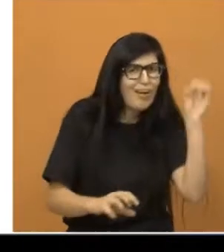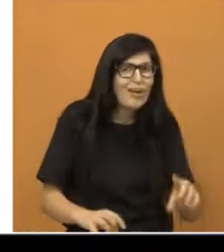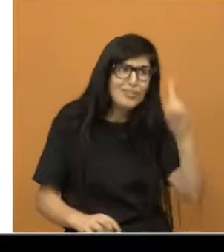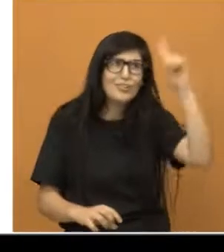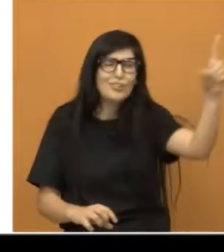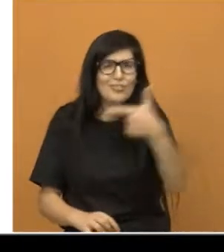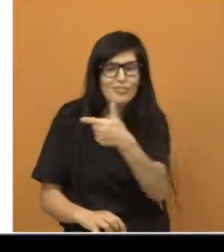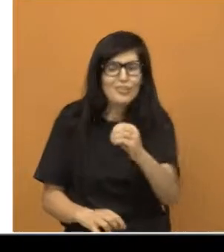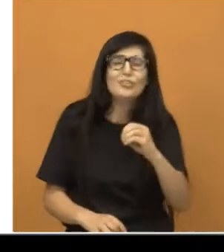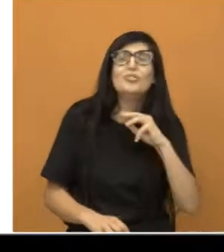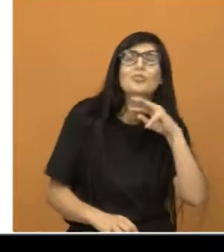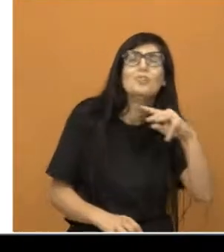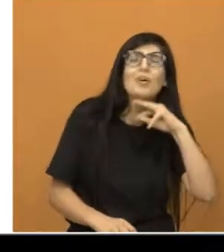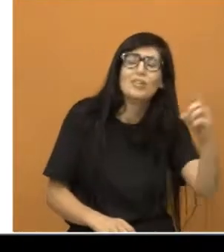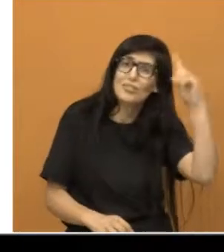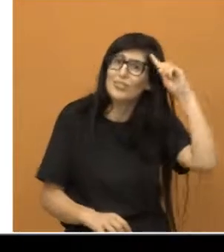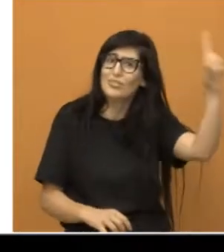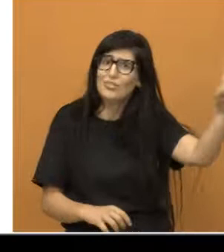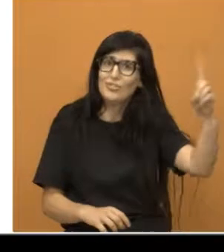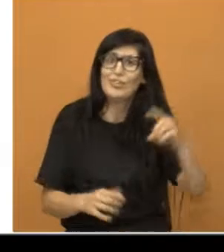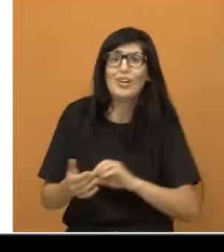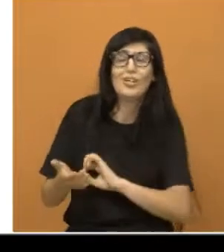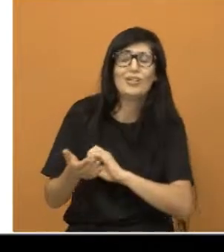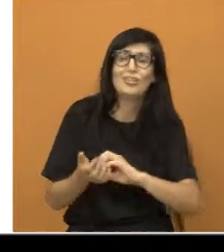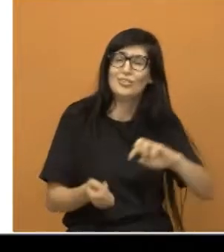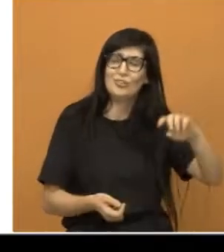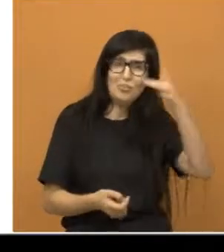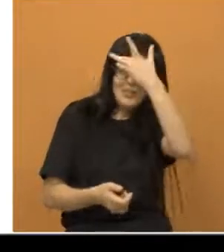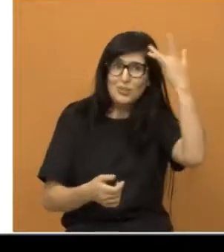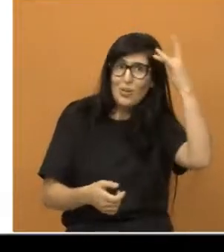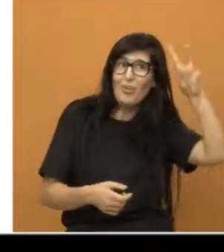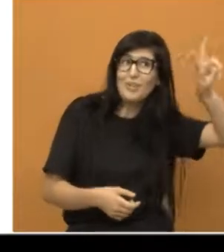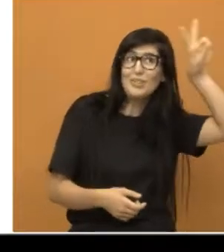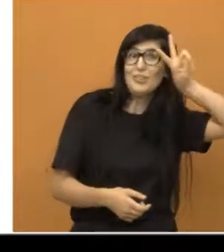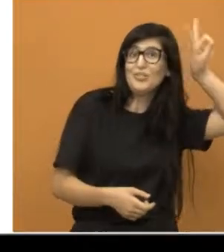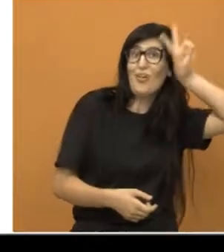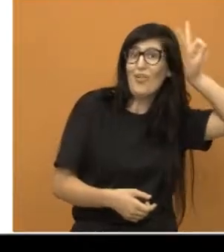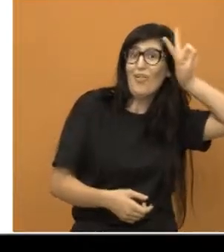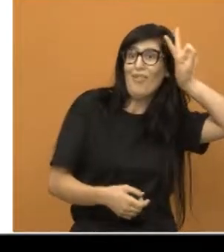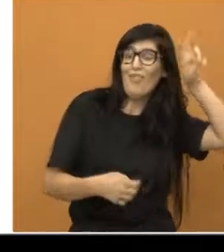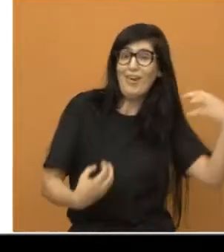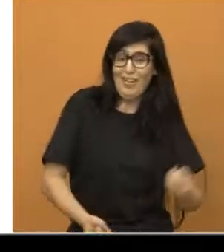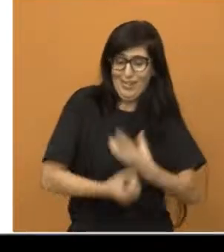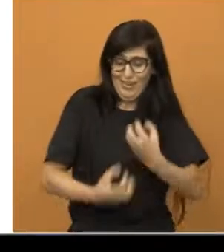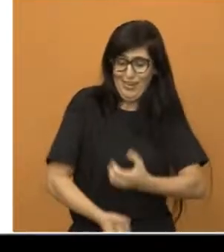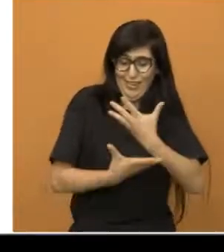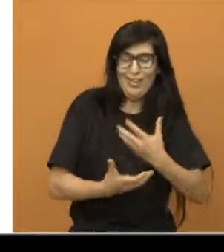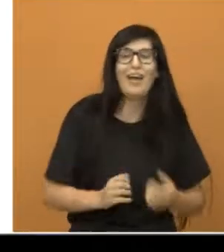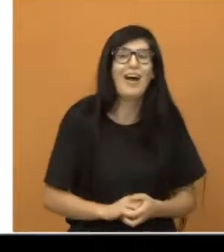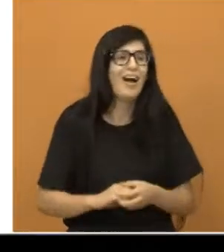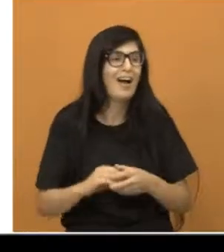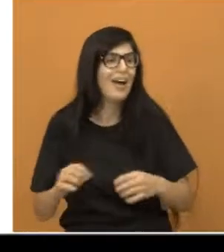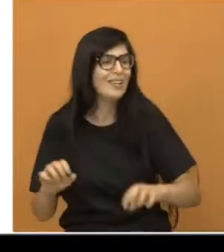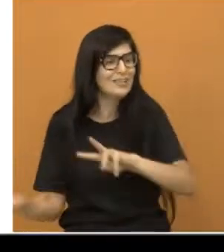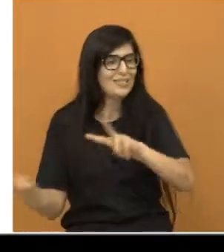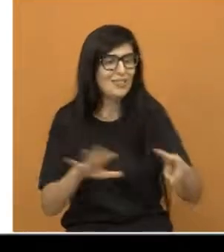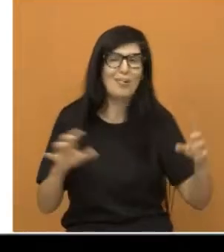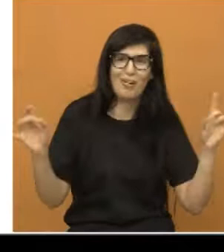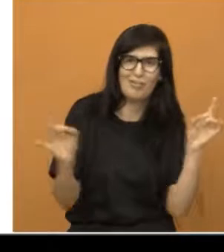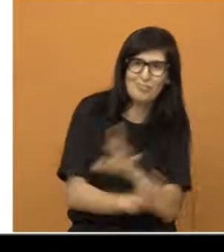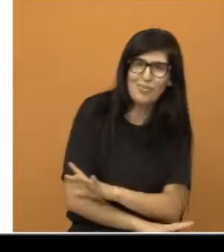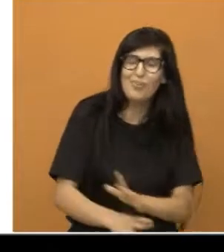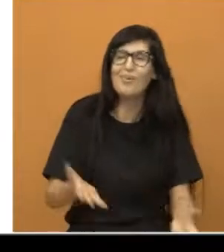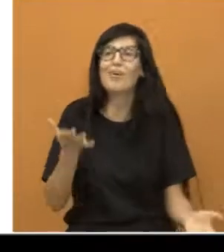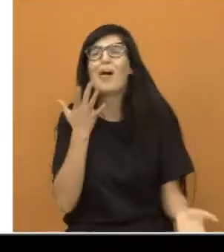março, foi o dia internacional dos contadores de história, e a semana encerrou lá no circo, ali nos Jornalistas